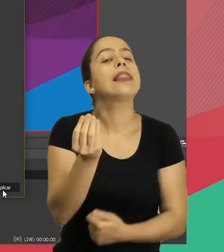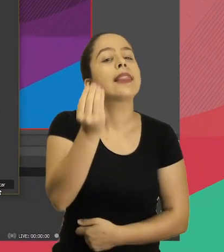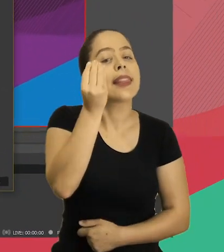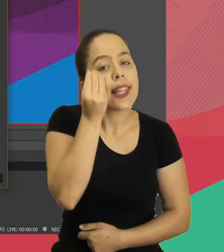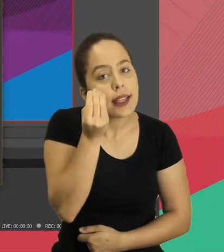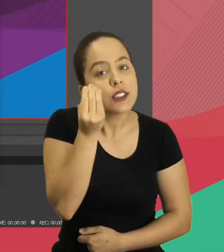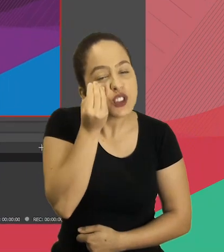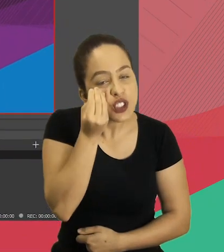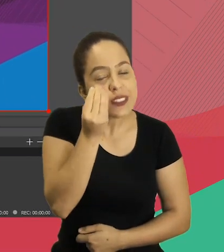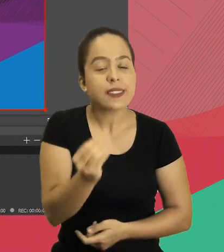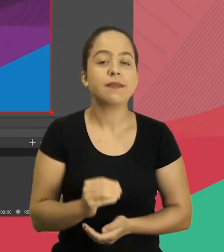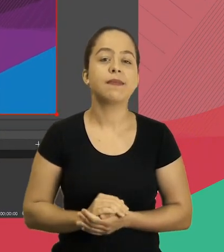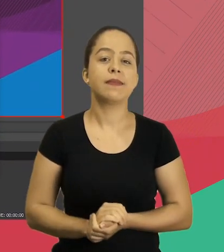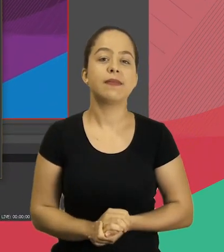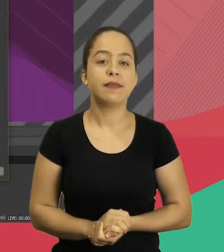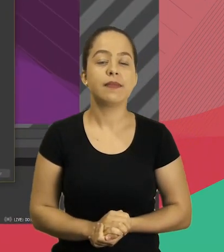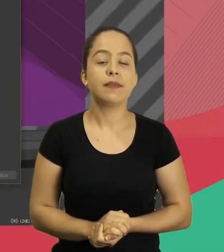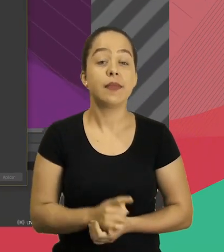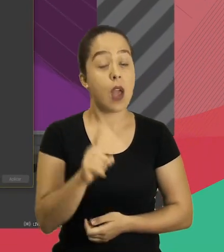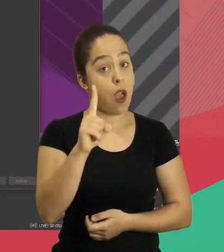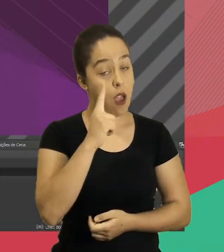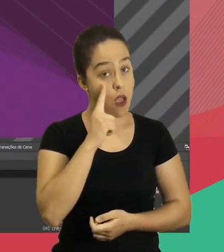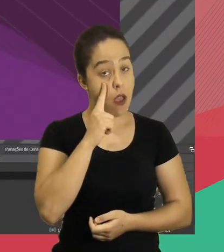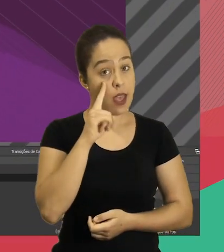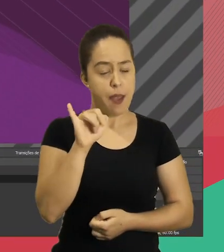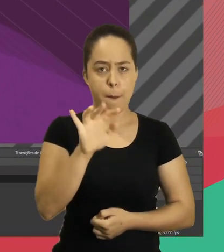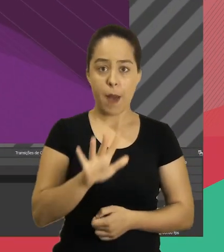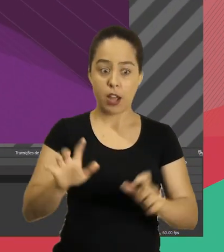fazer o teste aqui para mostrar para vocês.